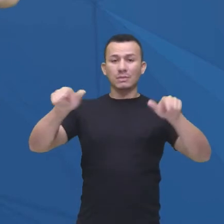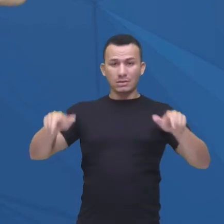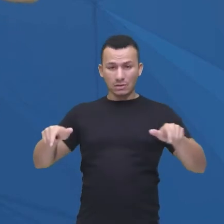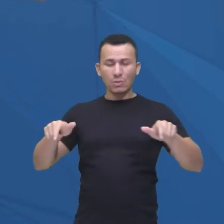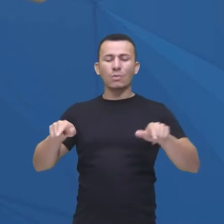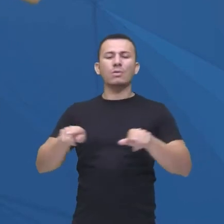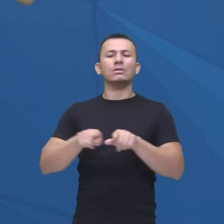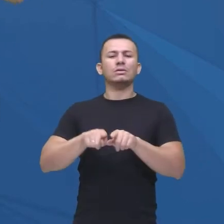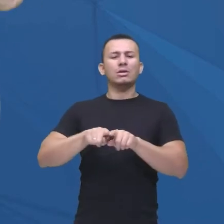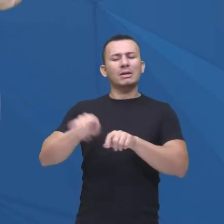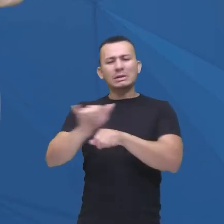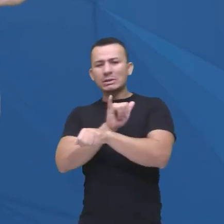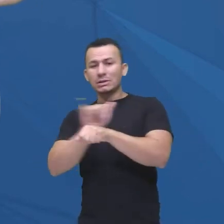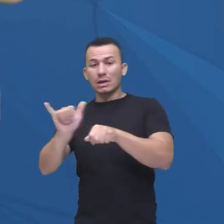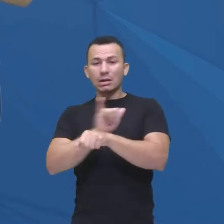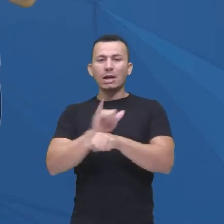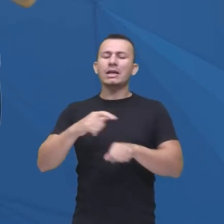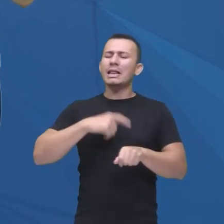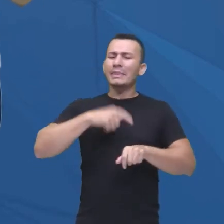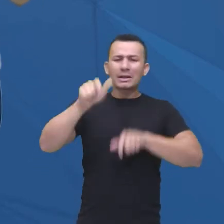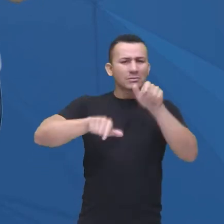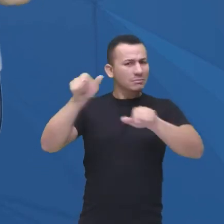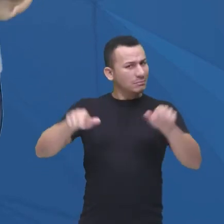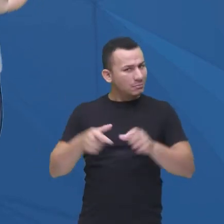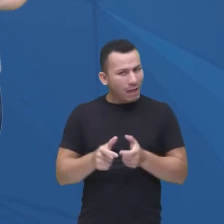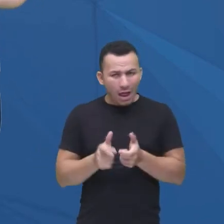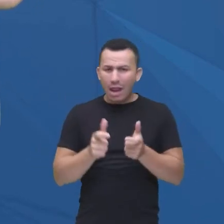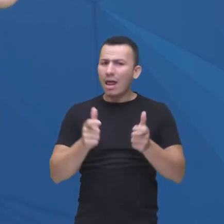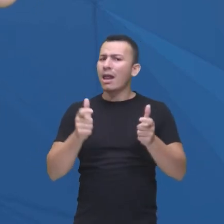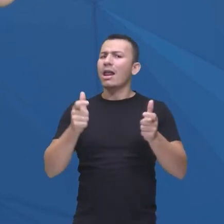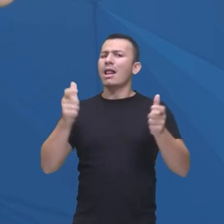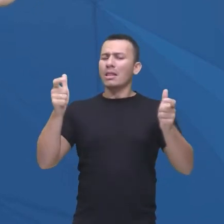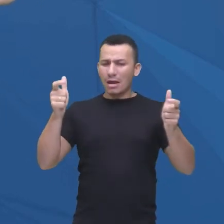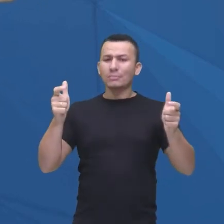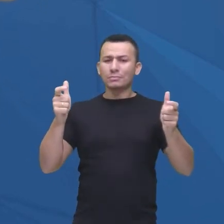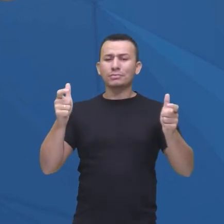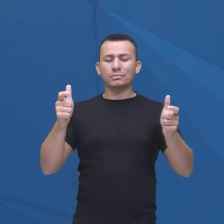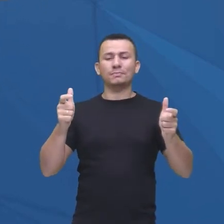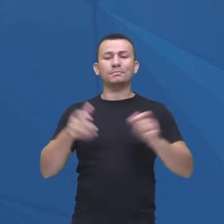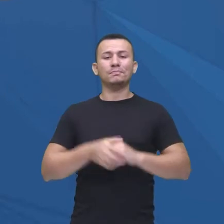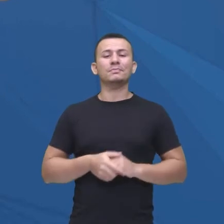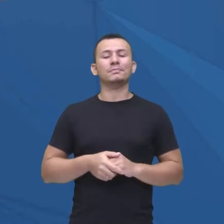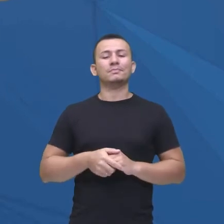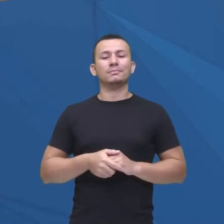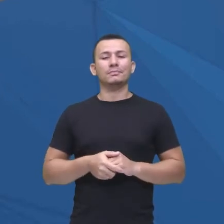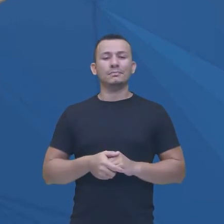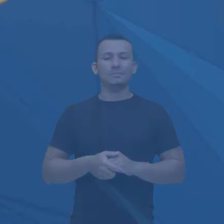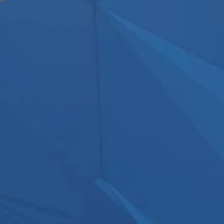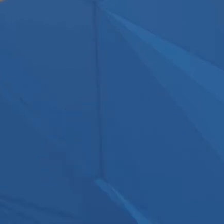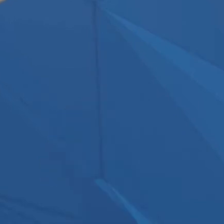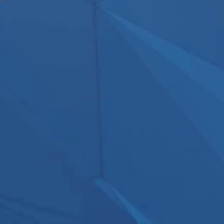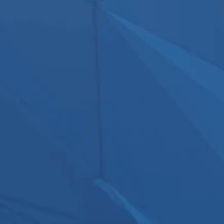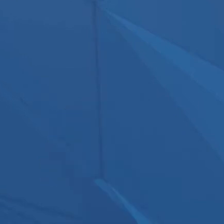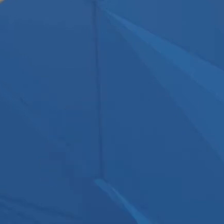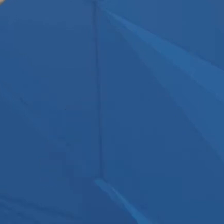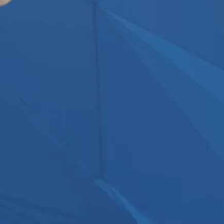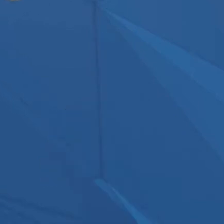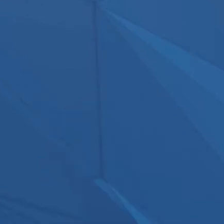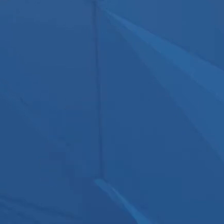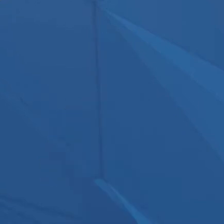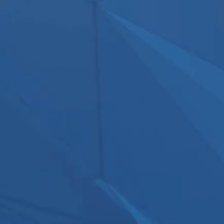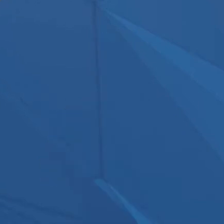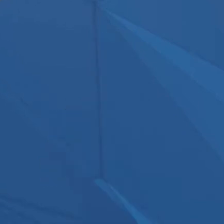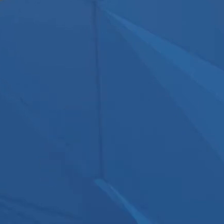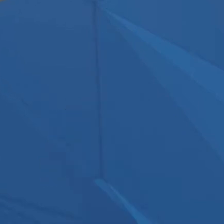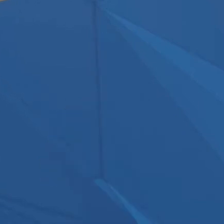tramas, ela tem muitos personagens, é uma série bem densa, às vezes você precisa prestar bastante atenção, nos mínimos detalhes, para entender